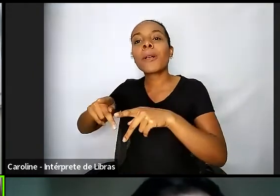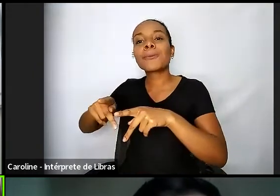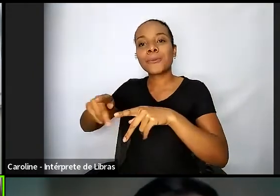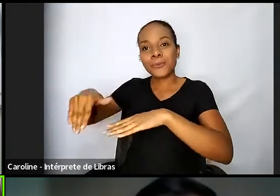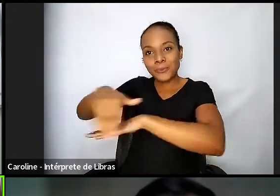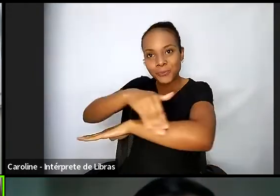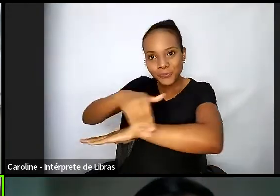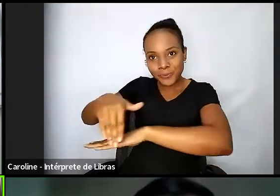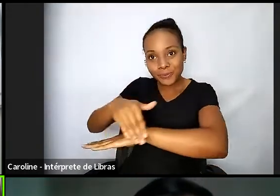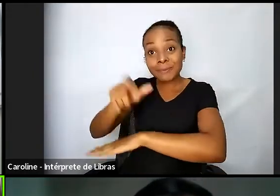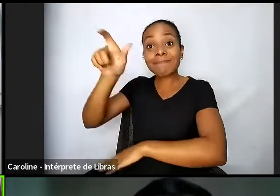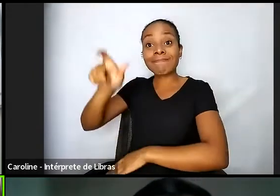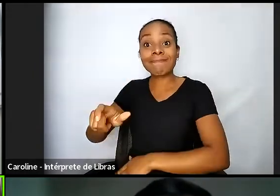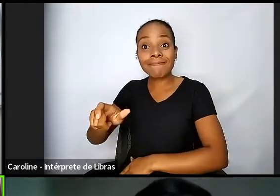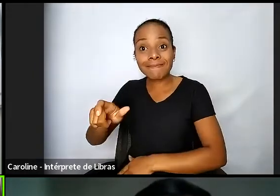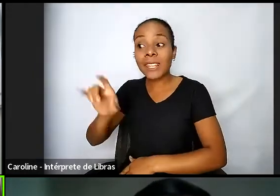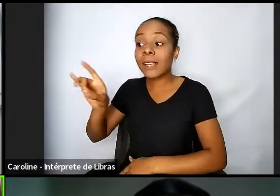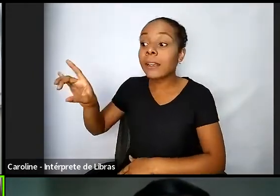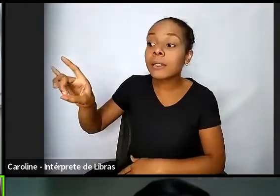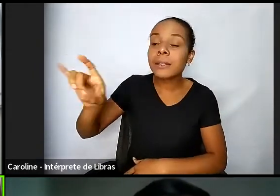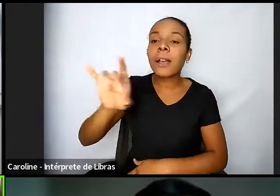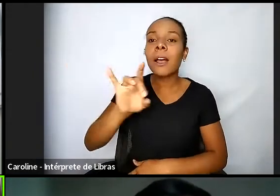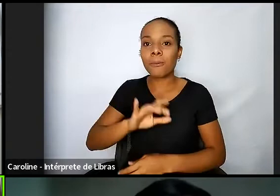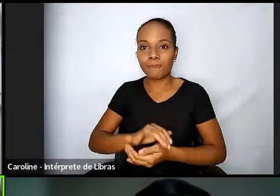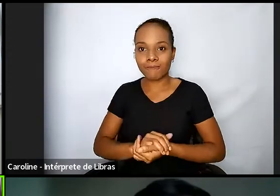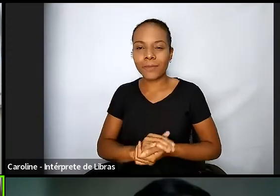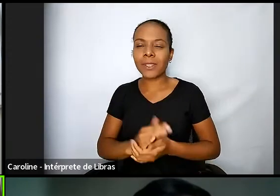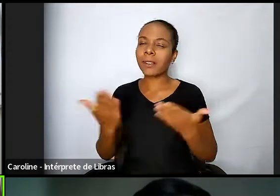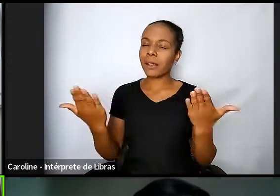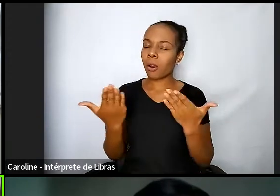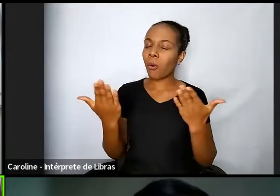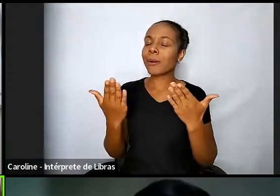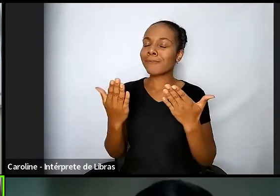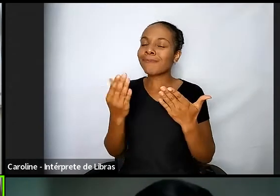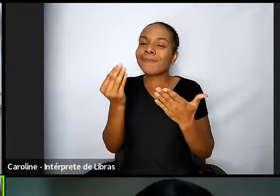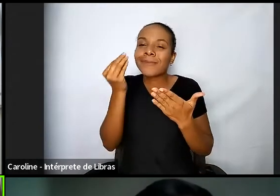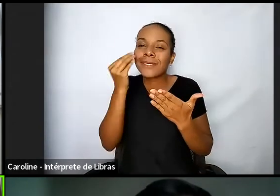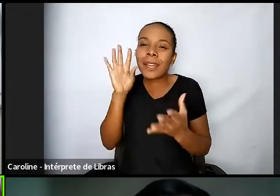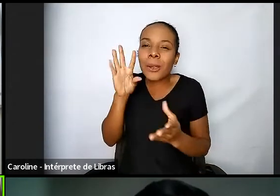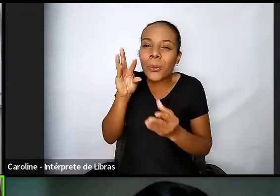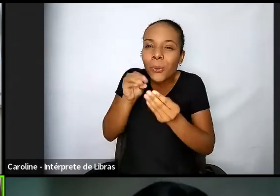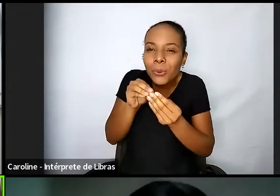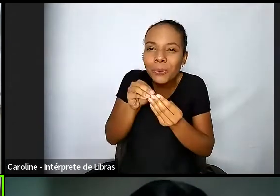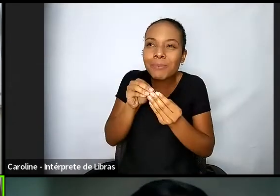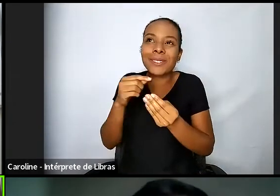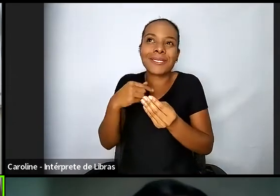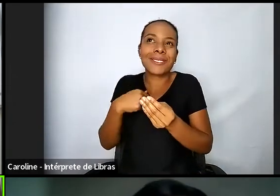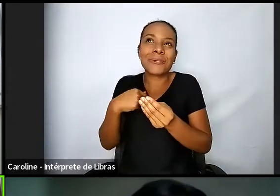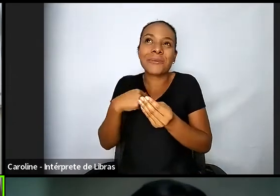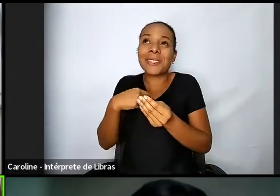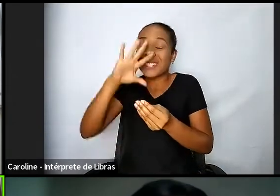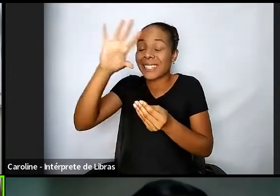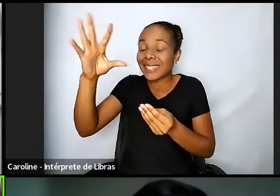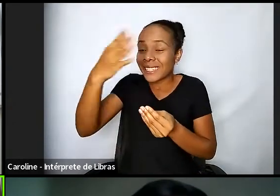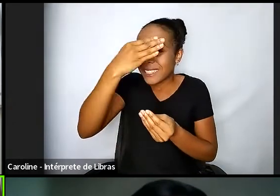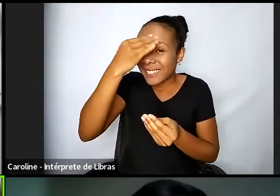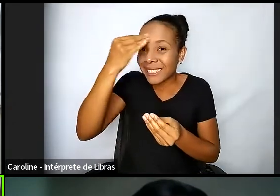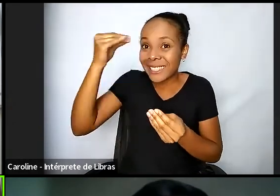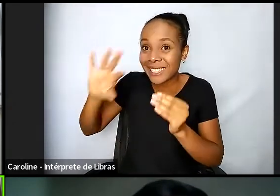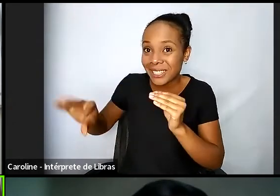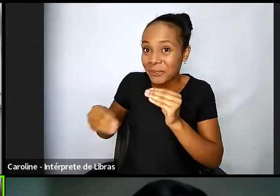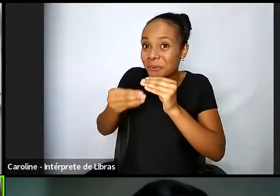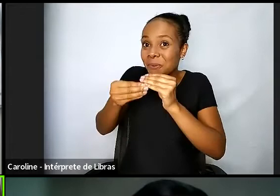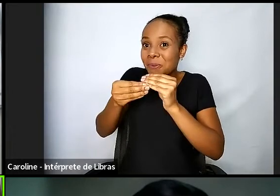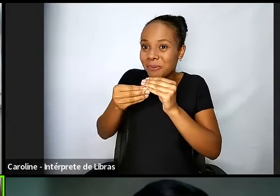E aqui eu faço até um parênteses, senão não vou conseguir nem falar, porque eu esqueci de cumprimentar o nosso